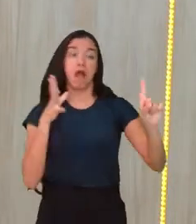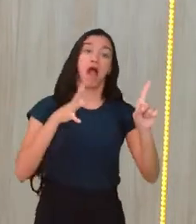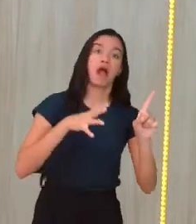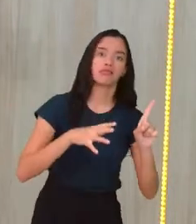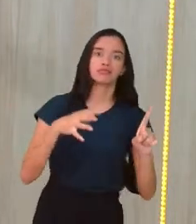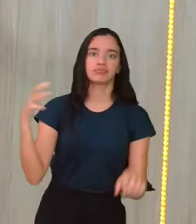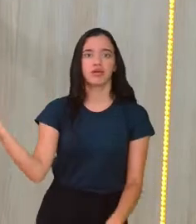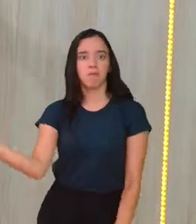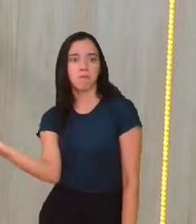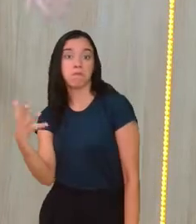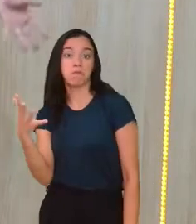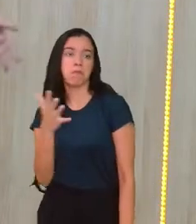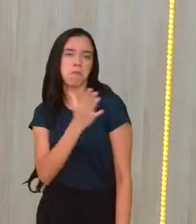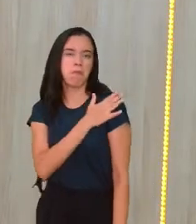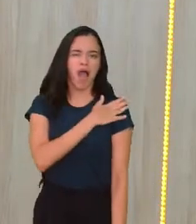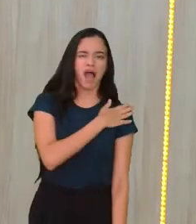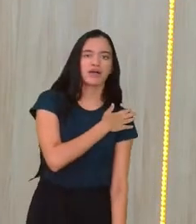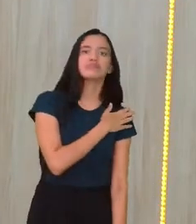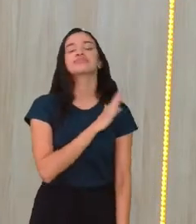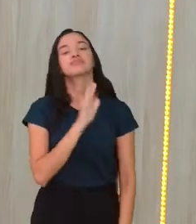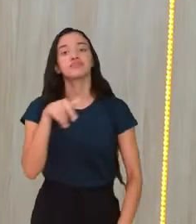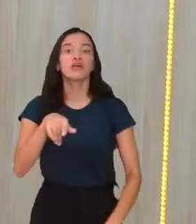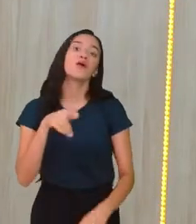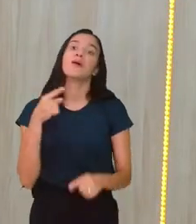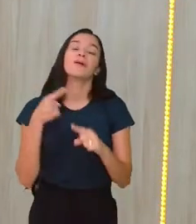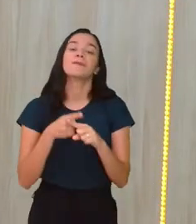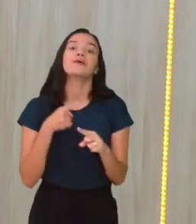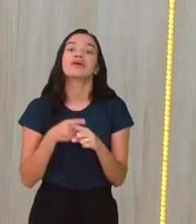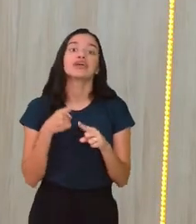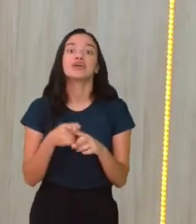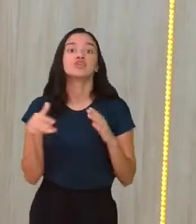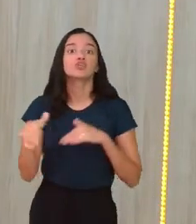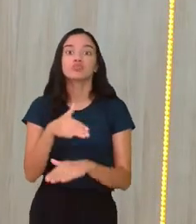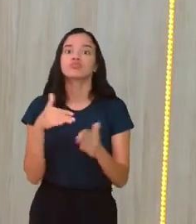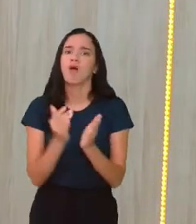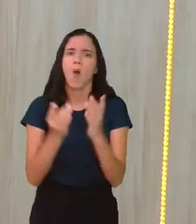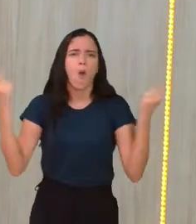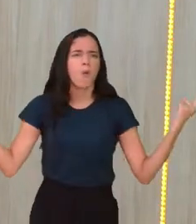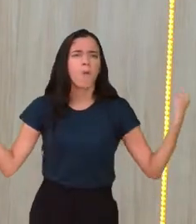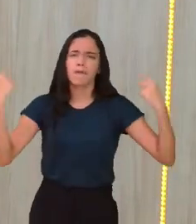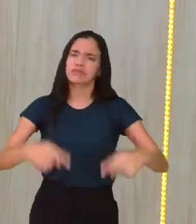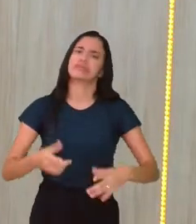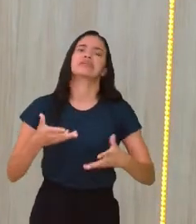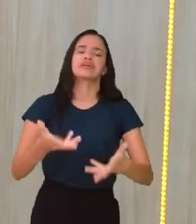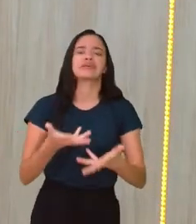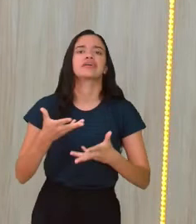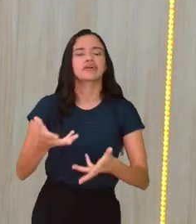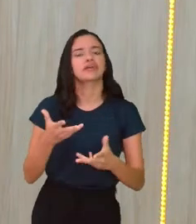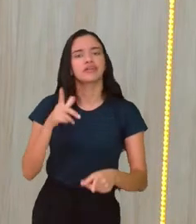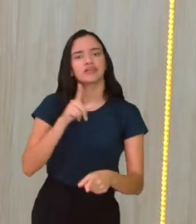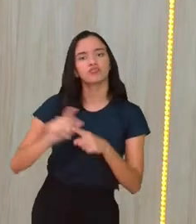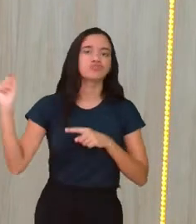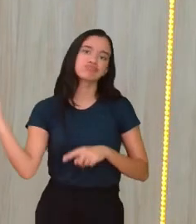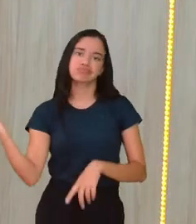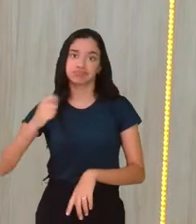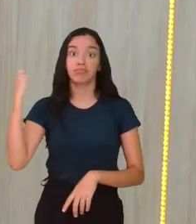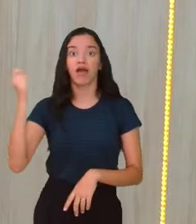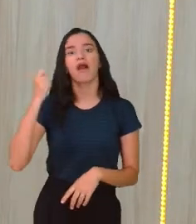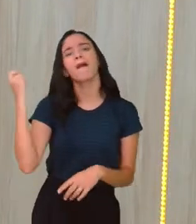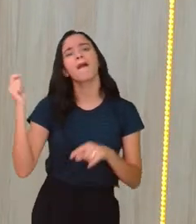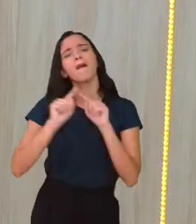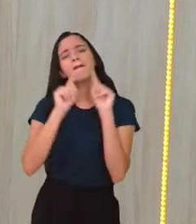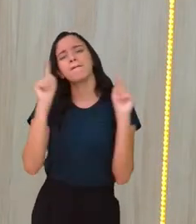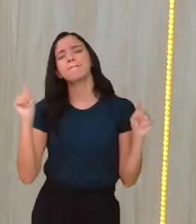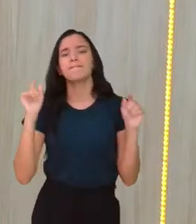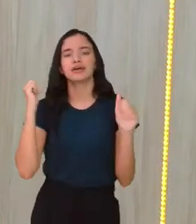cabelos de vocês e do professor. Porque todo mundo está lá super competitivo querendo que a sua equipe ganhe. Mas,